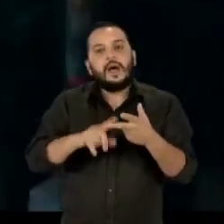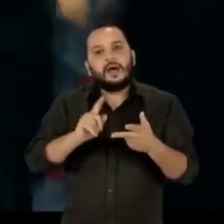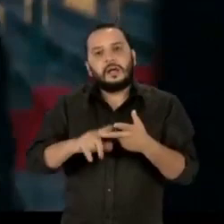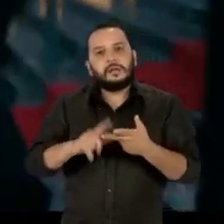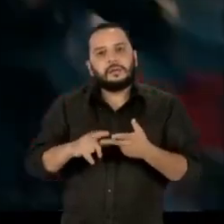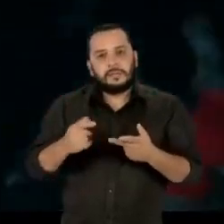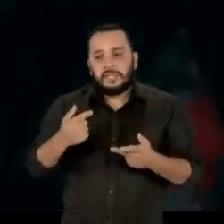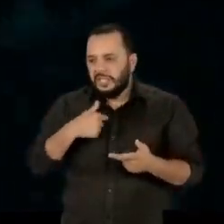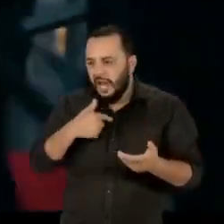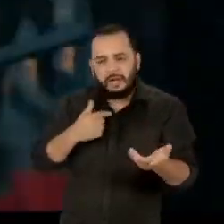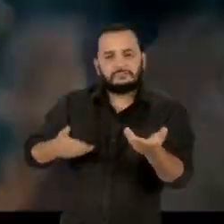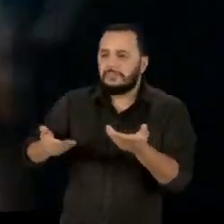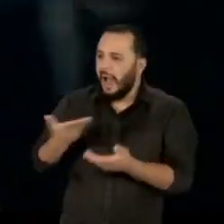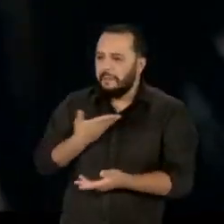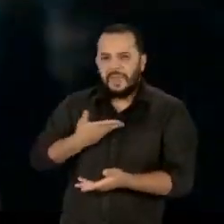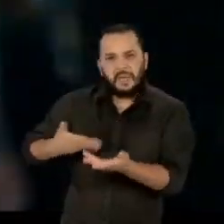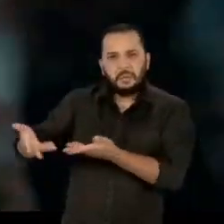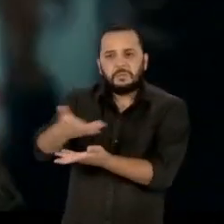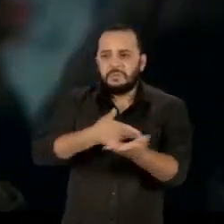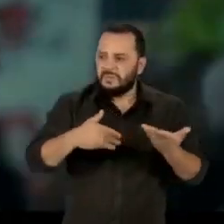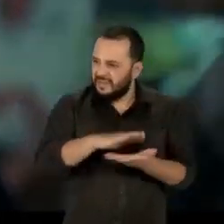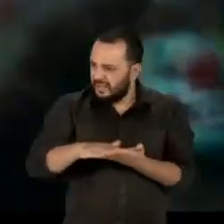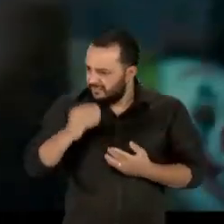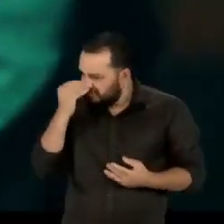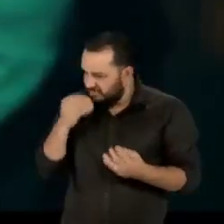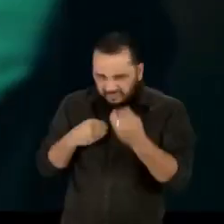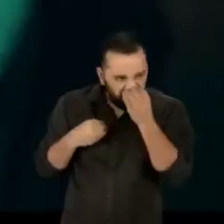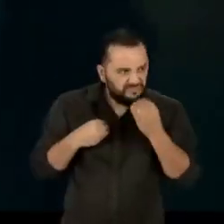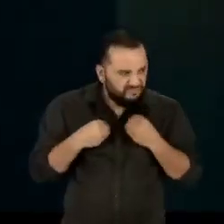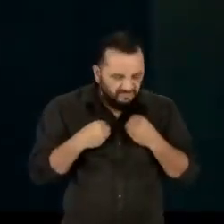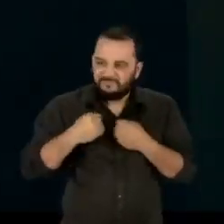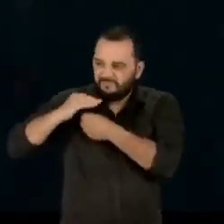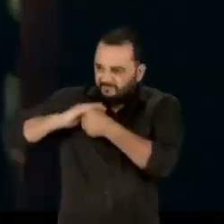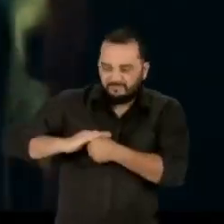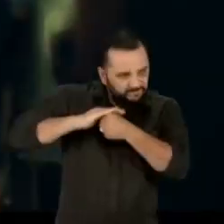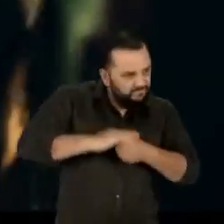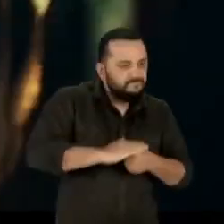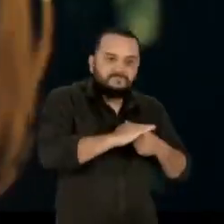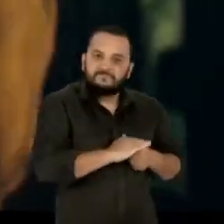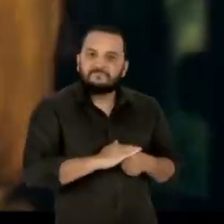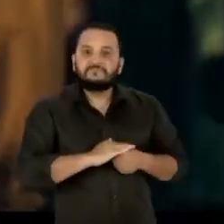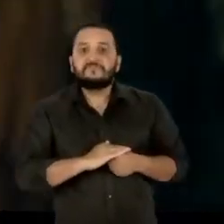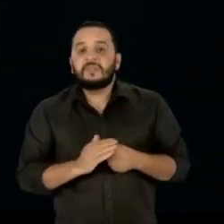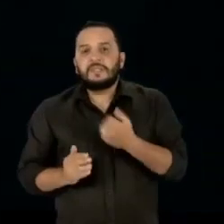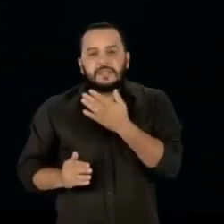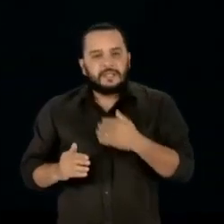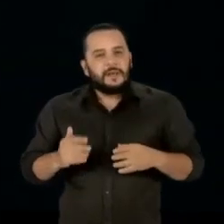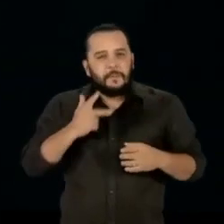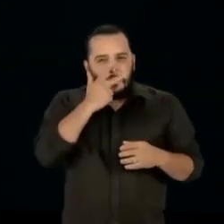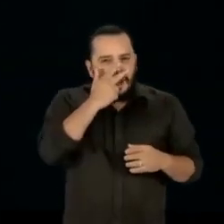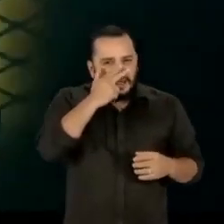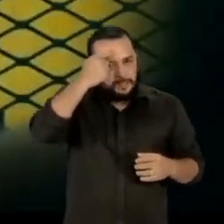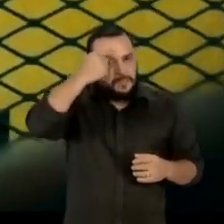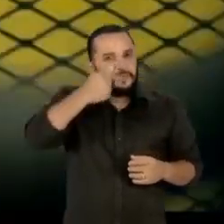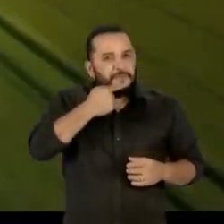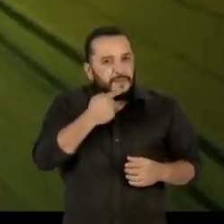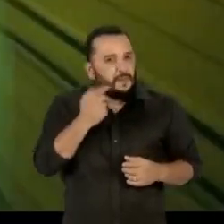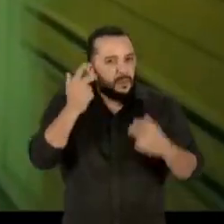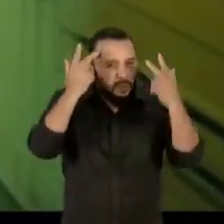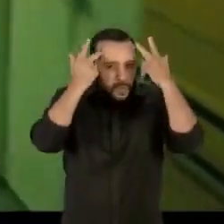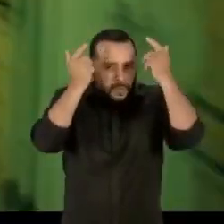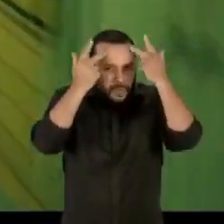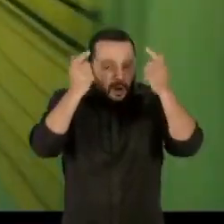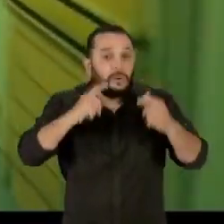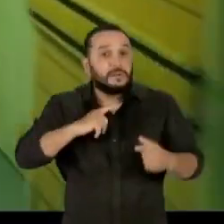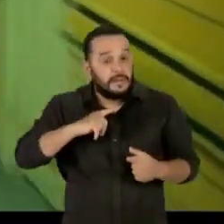relacionamentos estáveis que sofre rejeições e agressões periódicas. Na vida real, um perfil mais comum do que se pensa, que tem